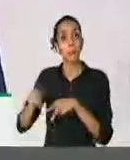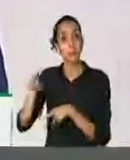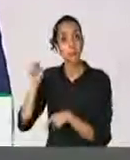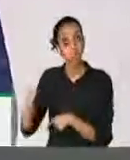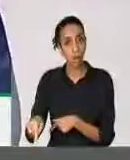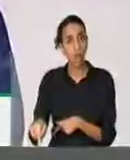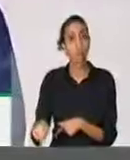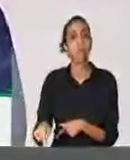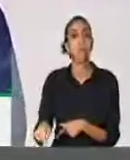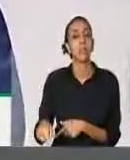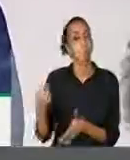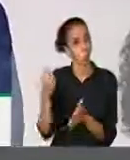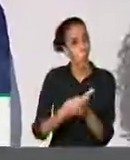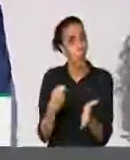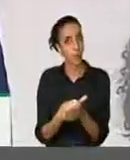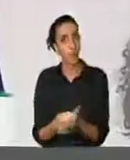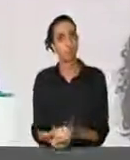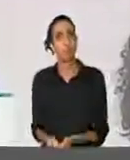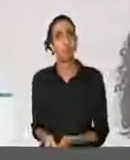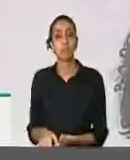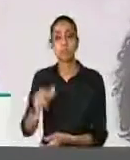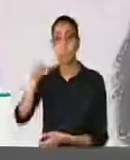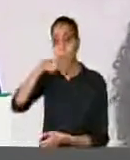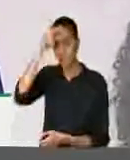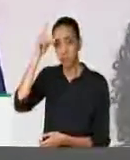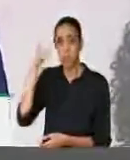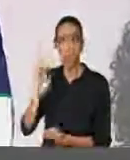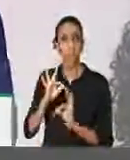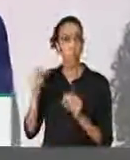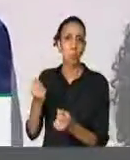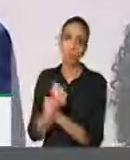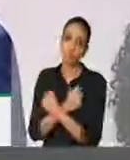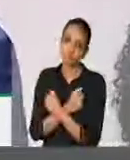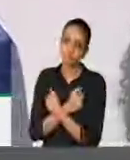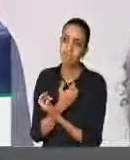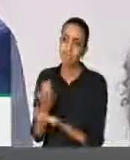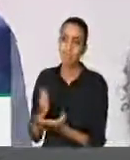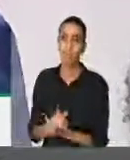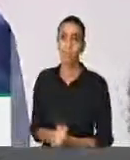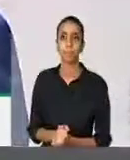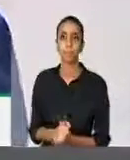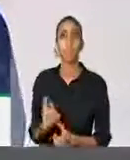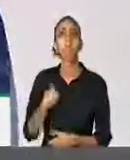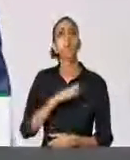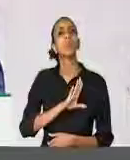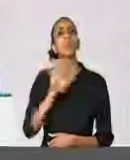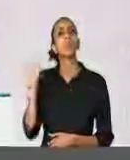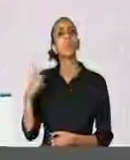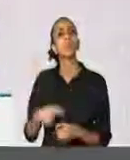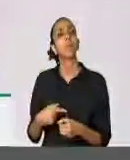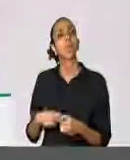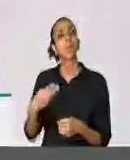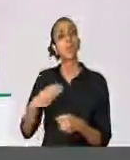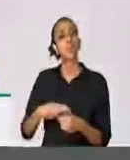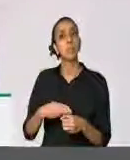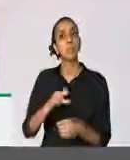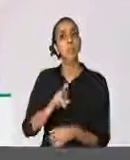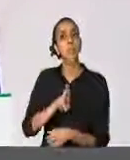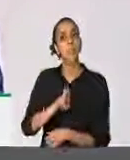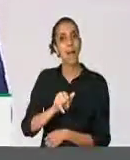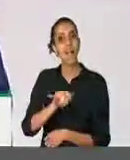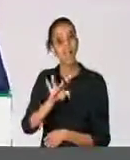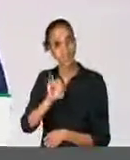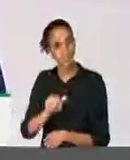abraçar o vereador Edson de Faisqueira e a liderança local, Bebel, e também registrar que estive no município de Ubaitaba, na missa do